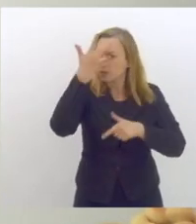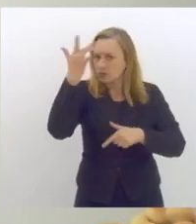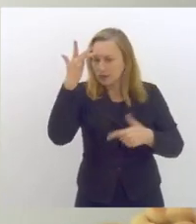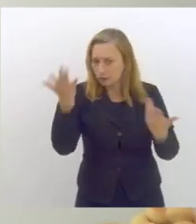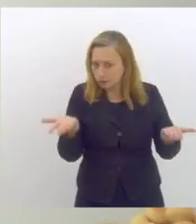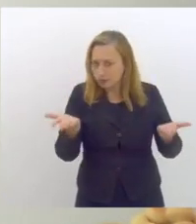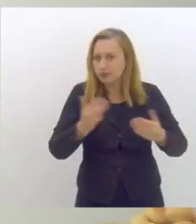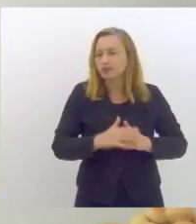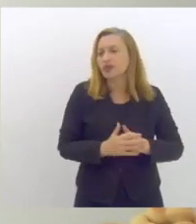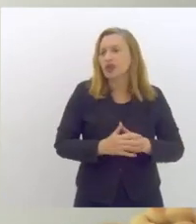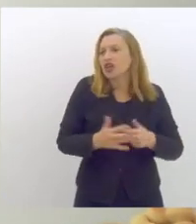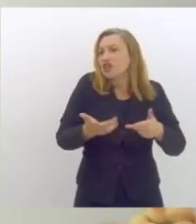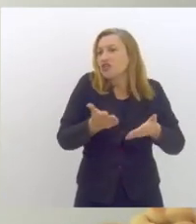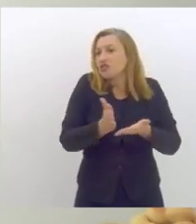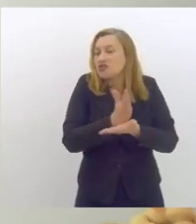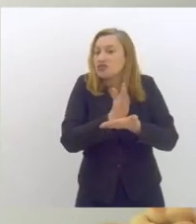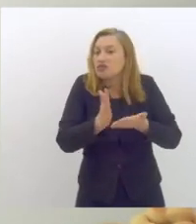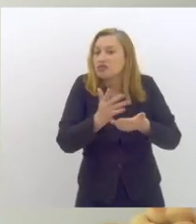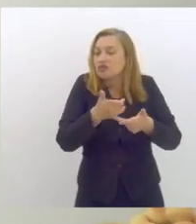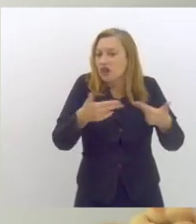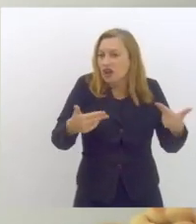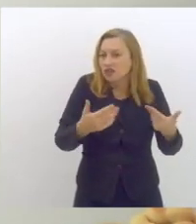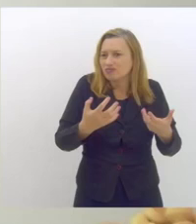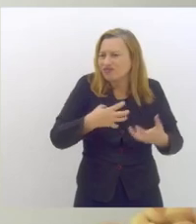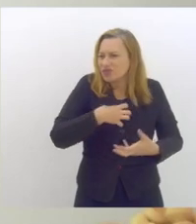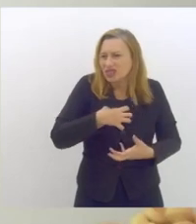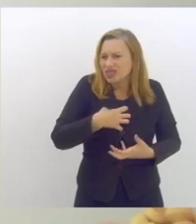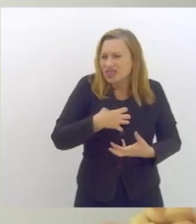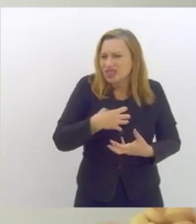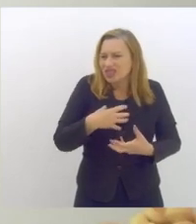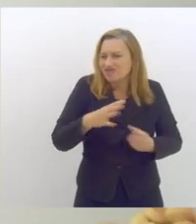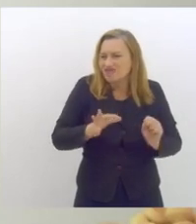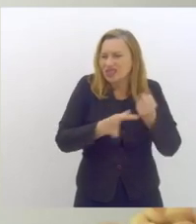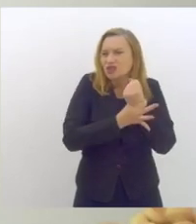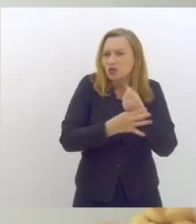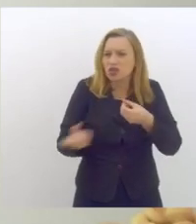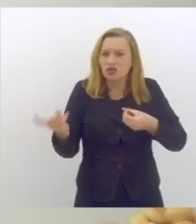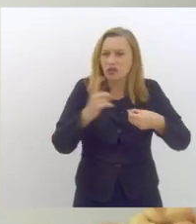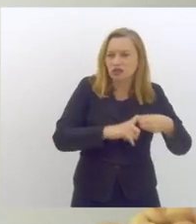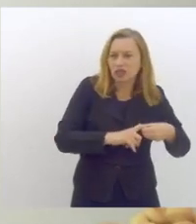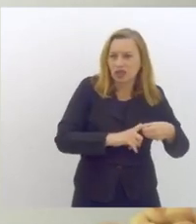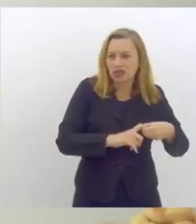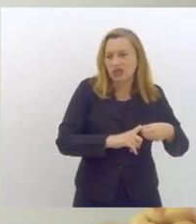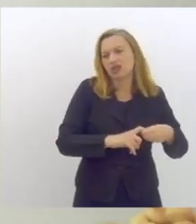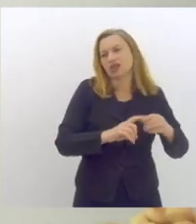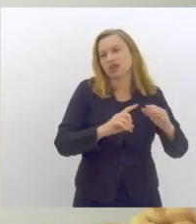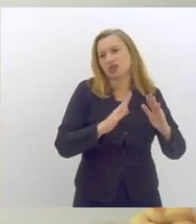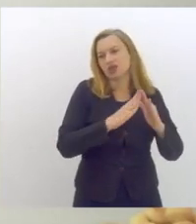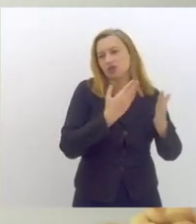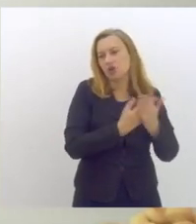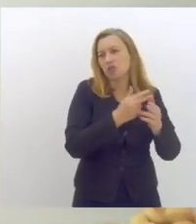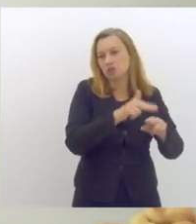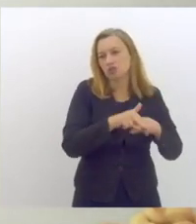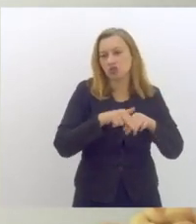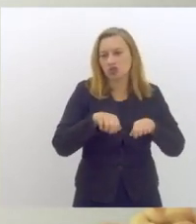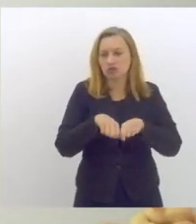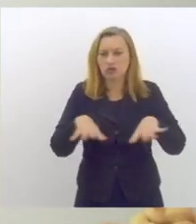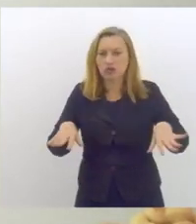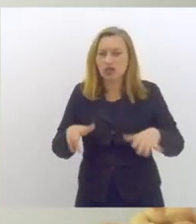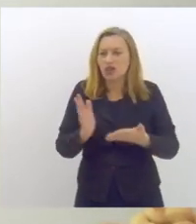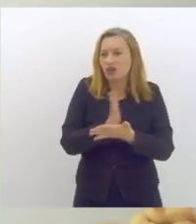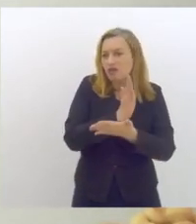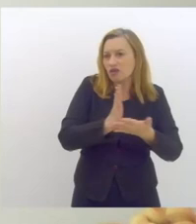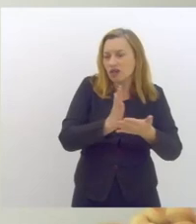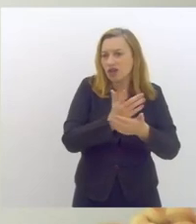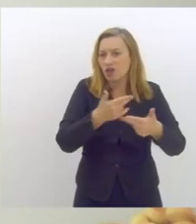porque muitos não se sentem seguros em voltar para a escola por causa da pandemia muitas escolas estão